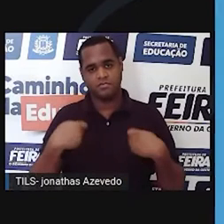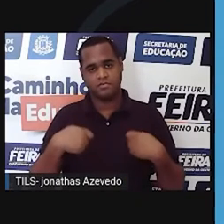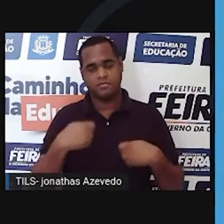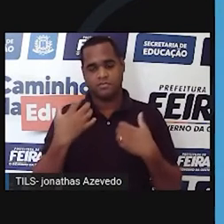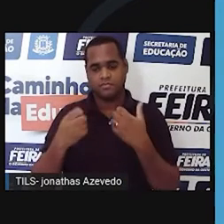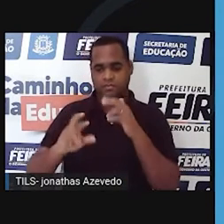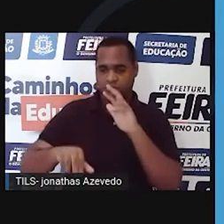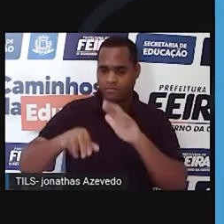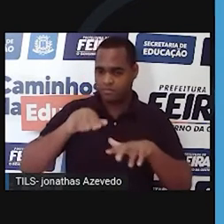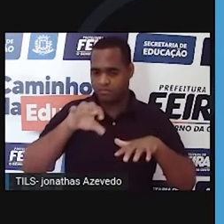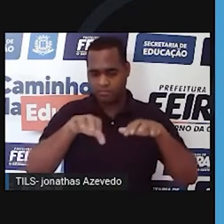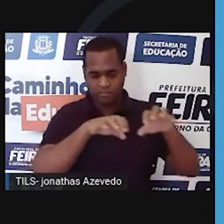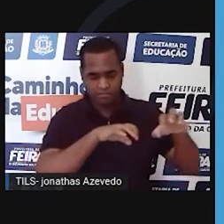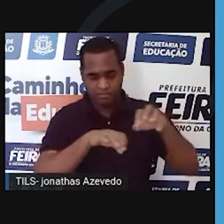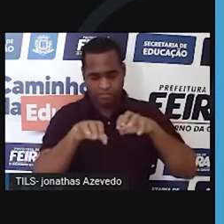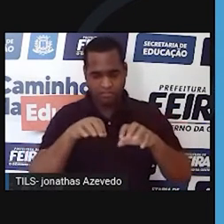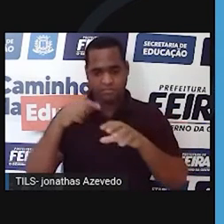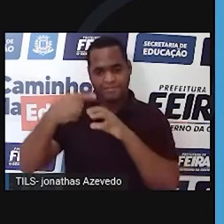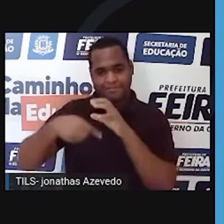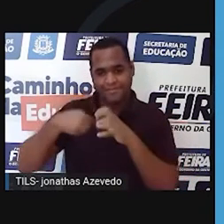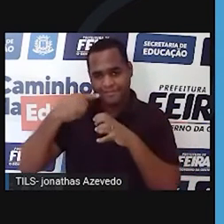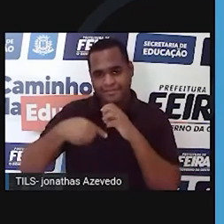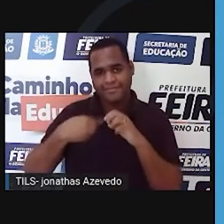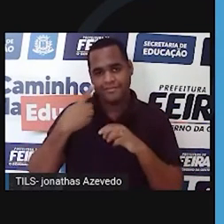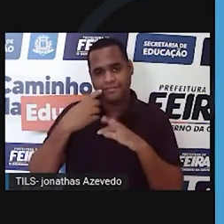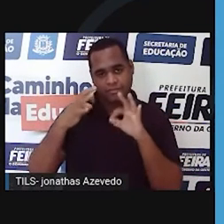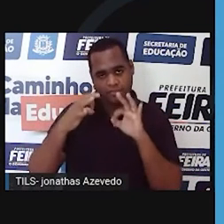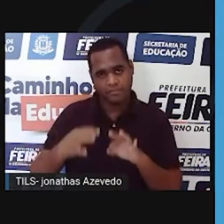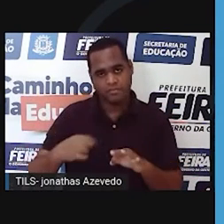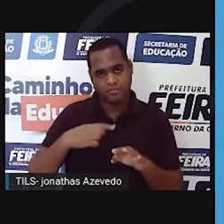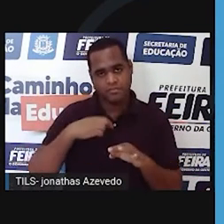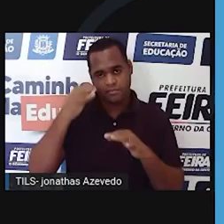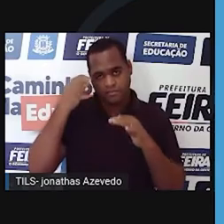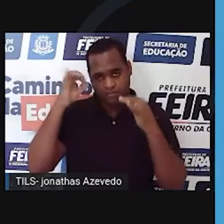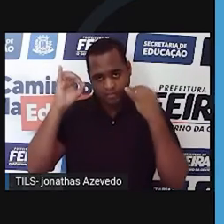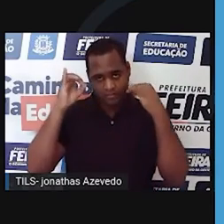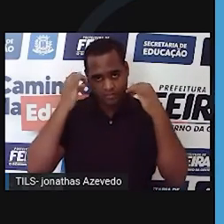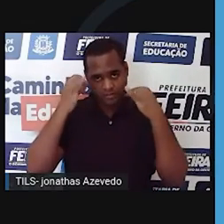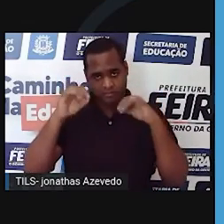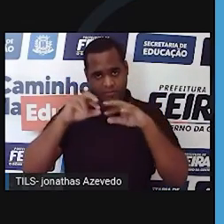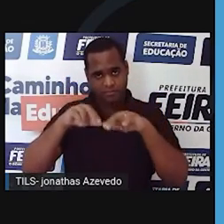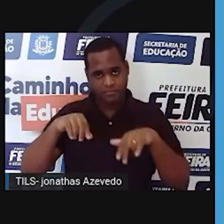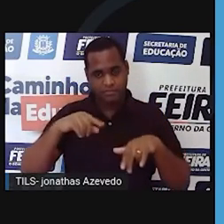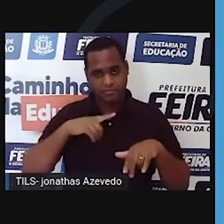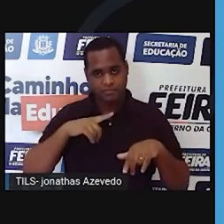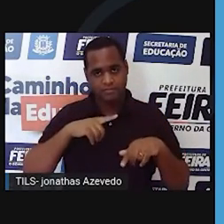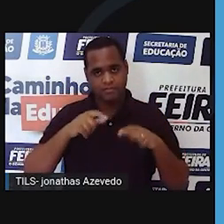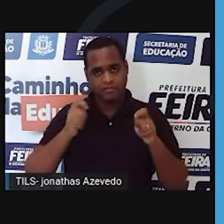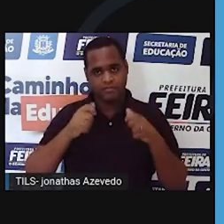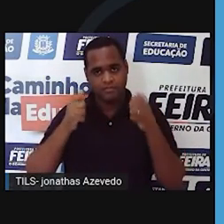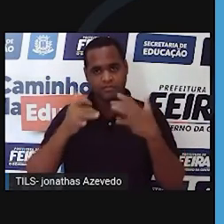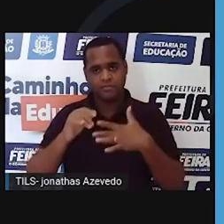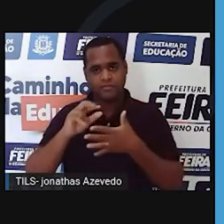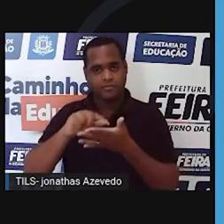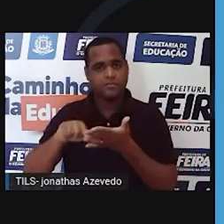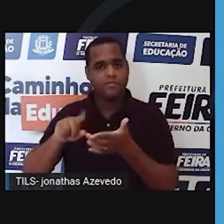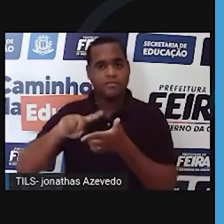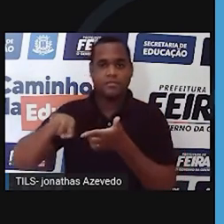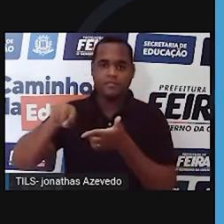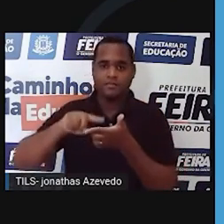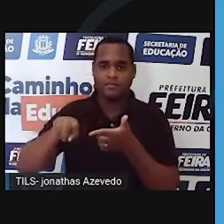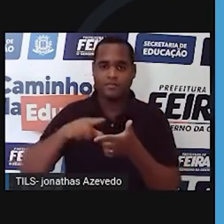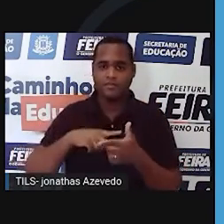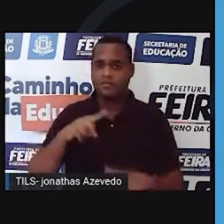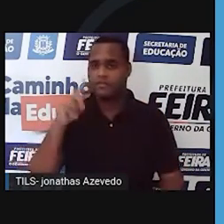diferentes regiões do mundo, é justamente para evitar incêndios descontrolados, que a gente chama de incêndios catastróficos. O